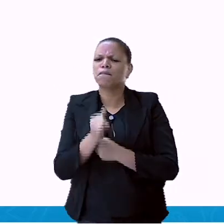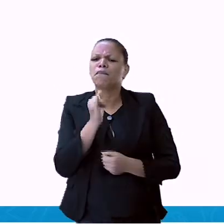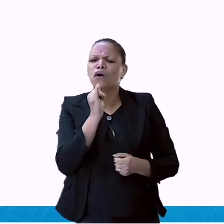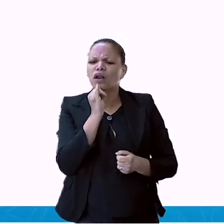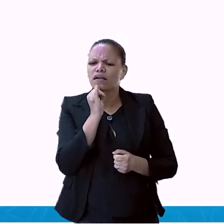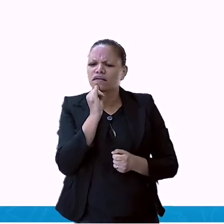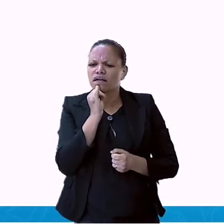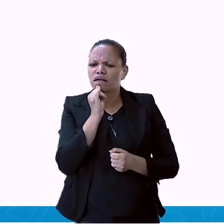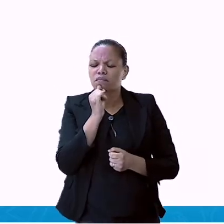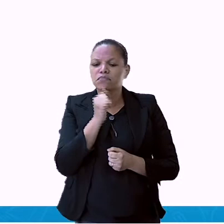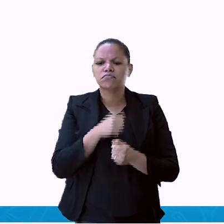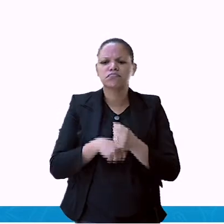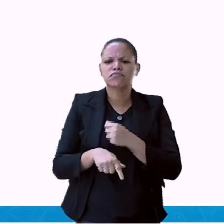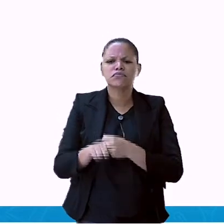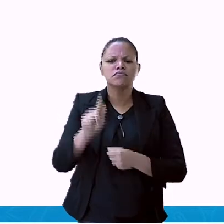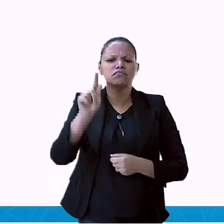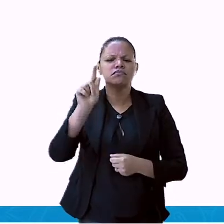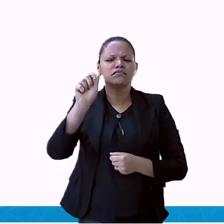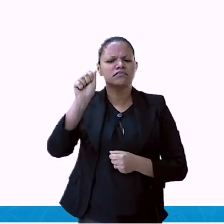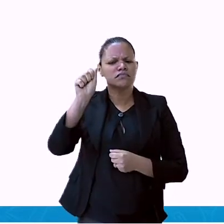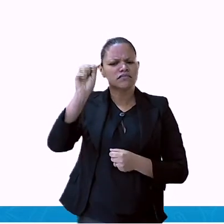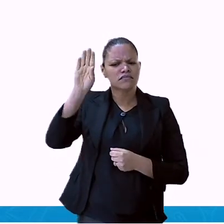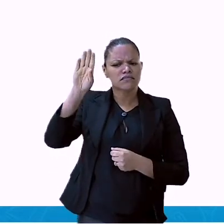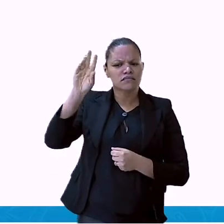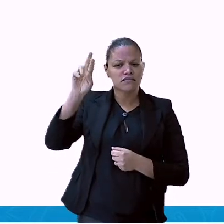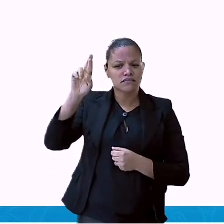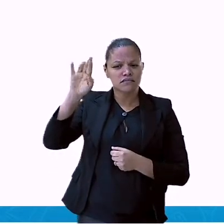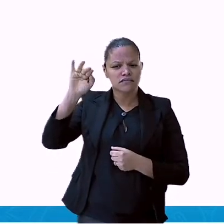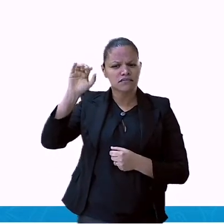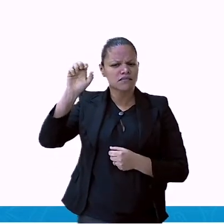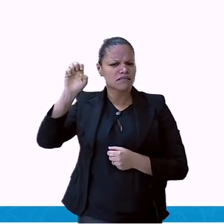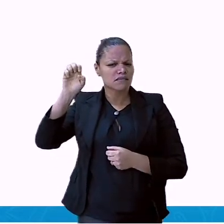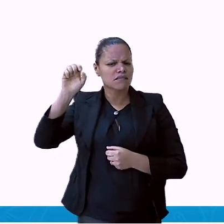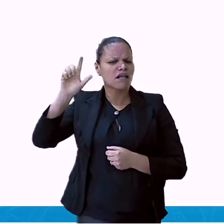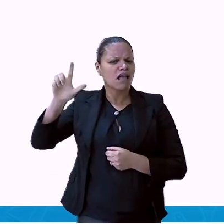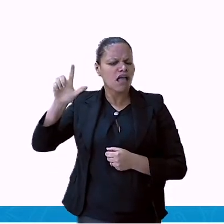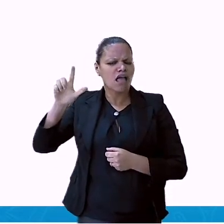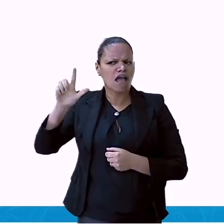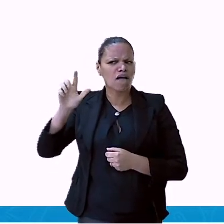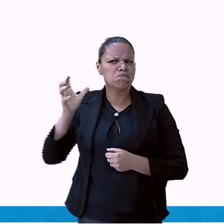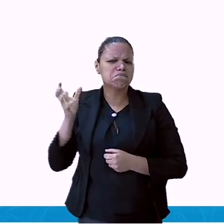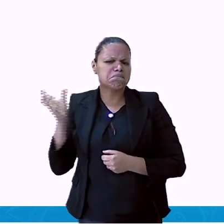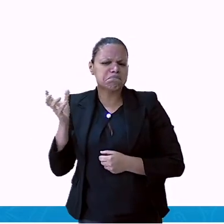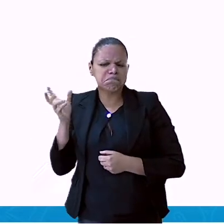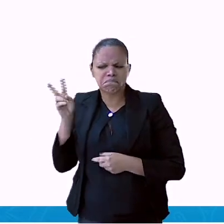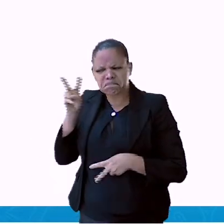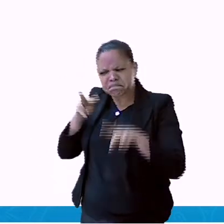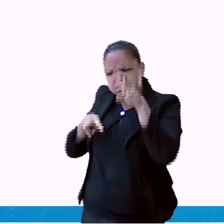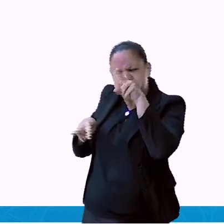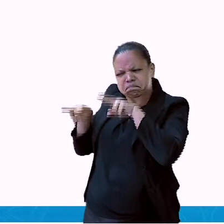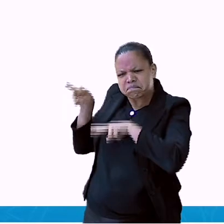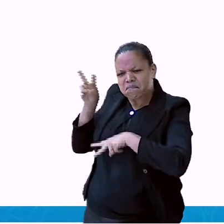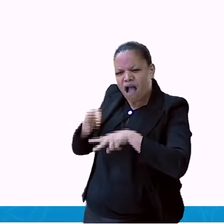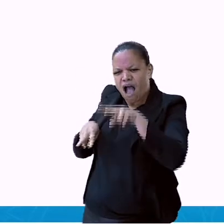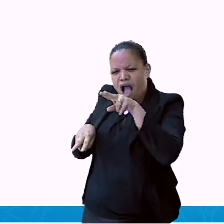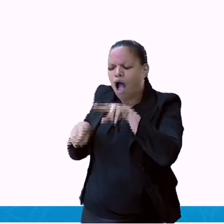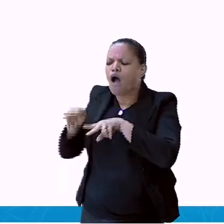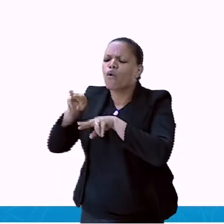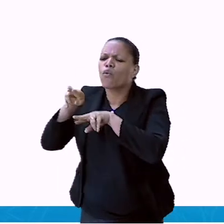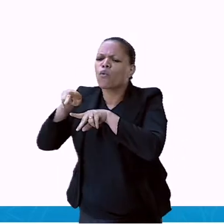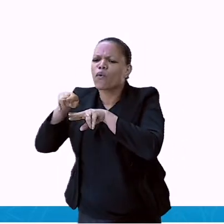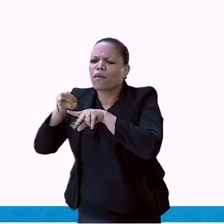análises dos seus irmãos, Maria e João. O que ele queria descobrir? Qual era o dia de